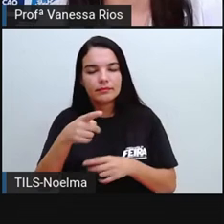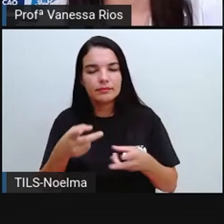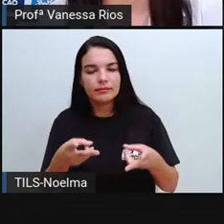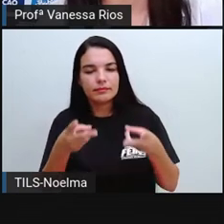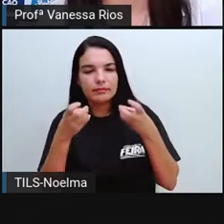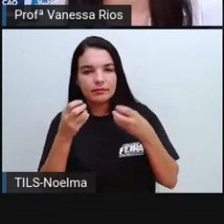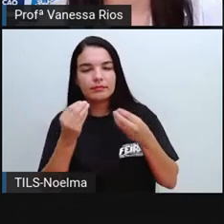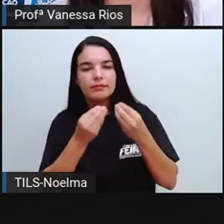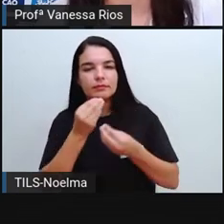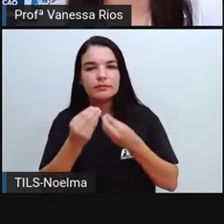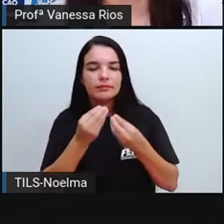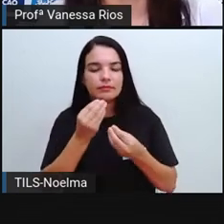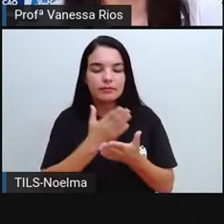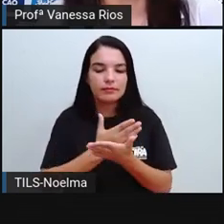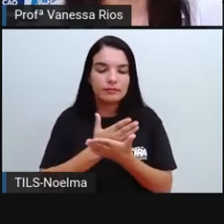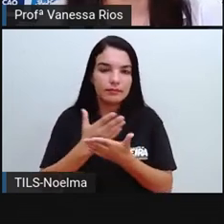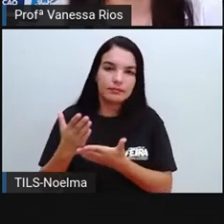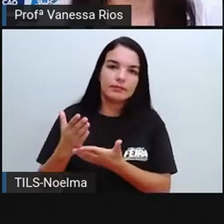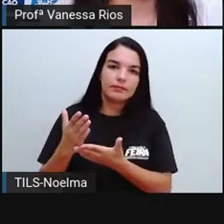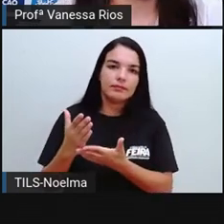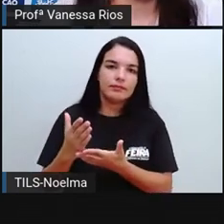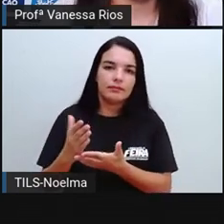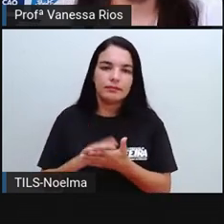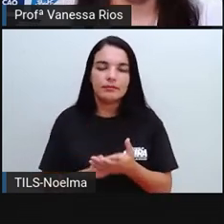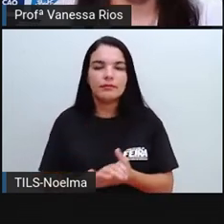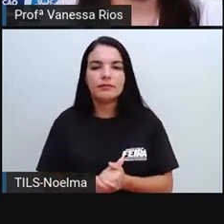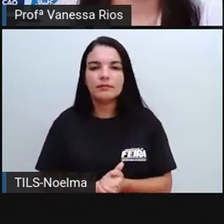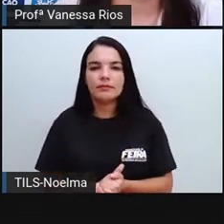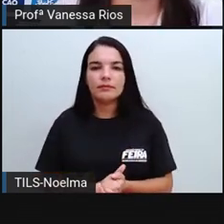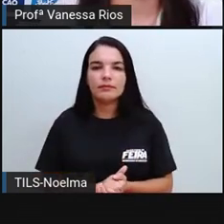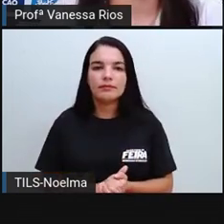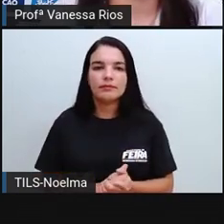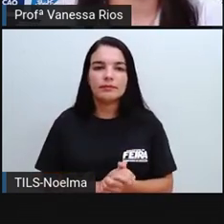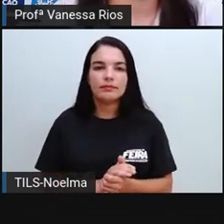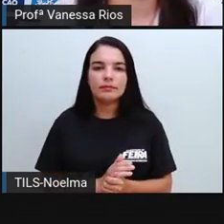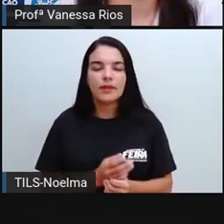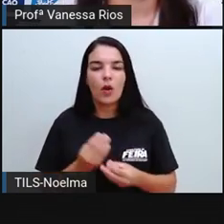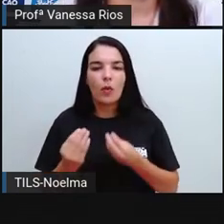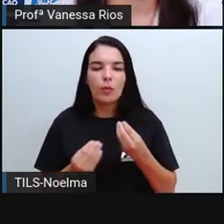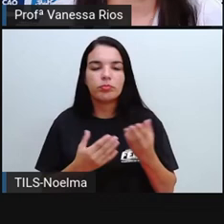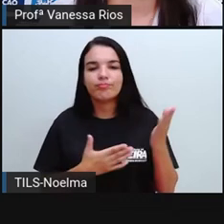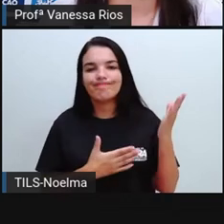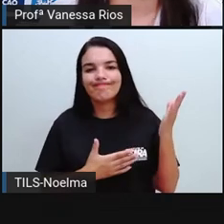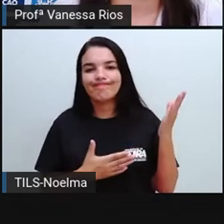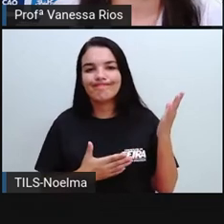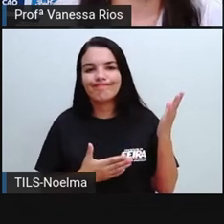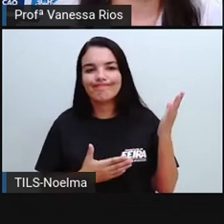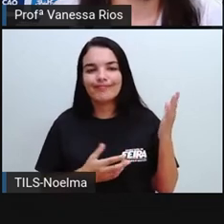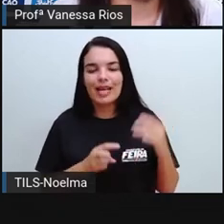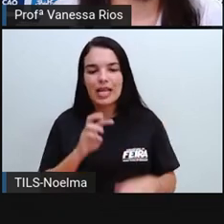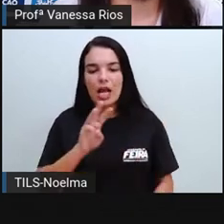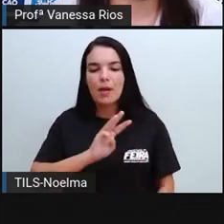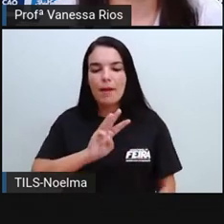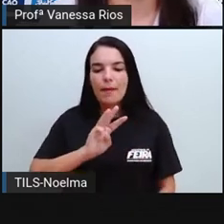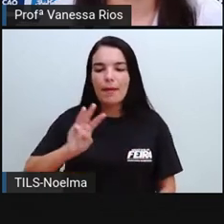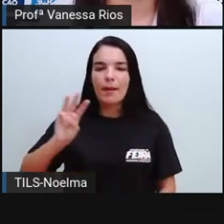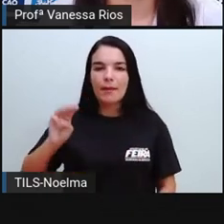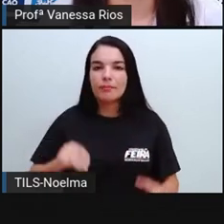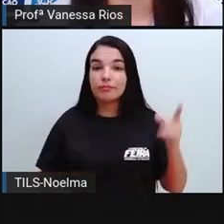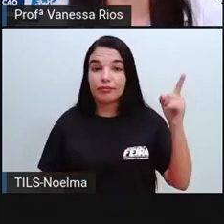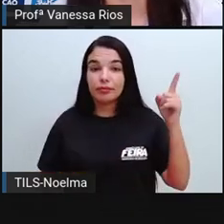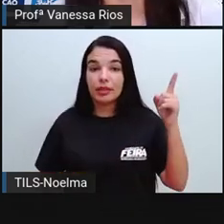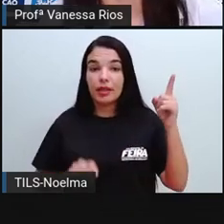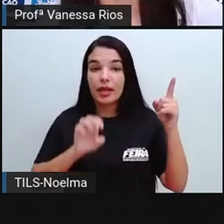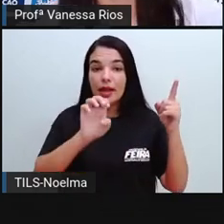por onde esses desafios eles passam, não é? Então, assim, olha só, lá no site da Embrapa, por exemplo,